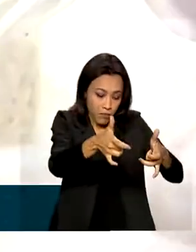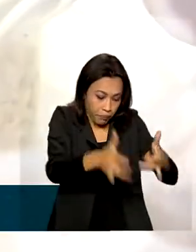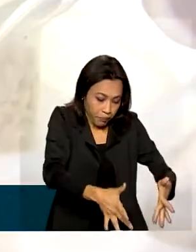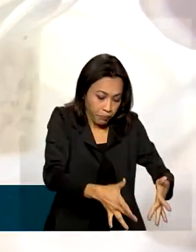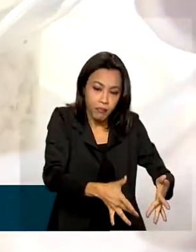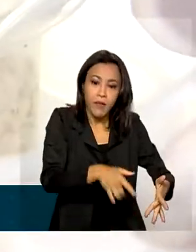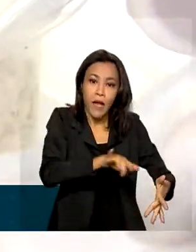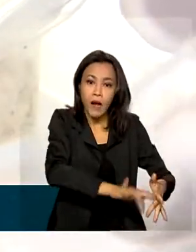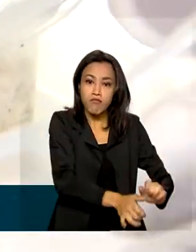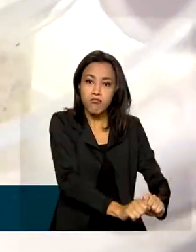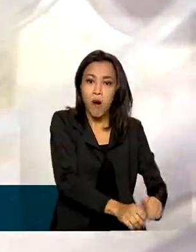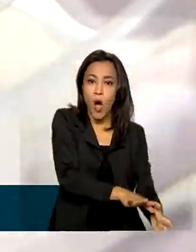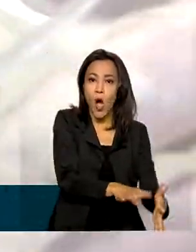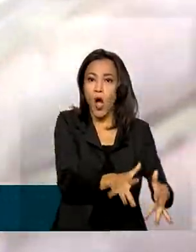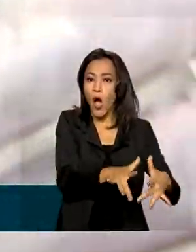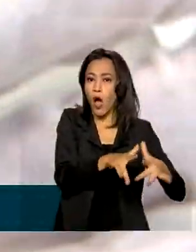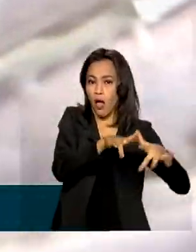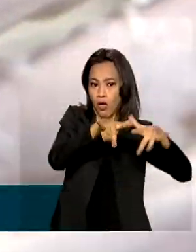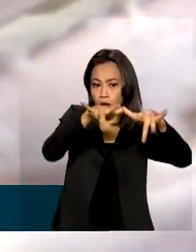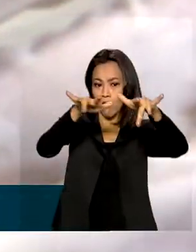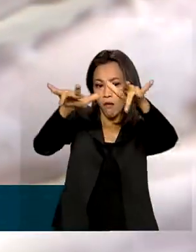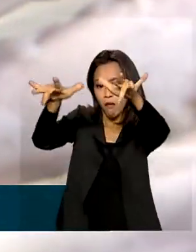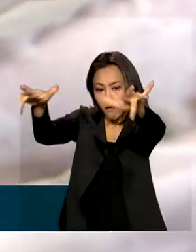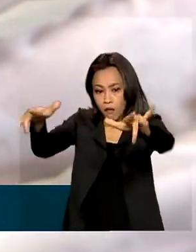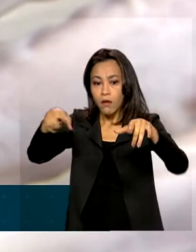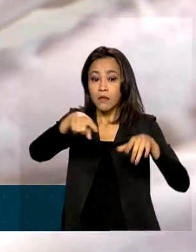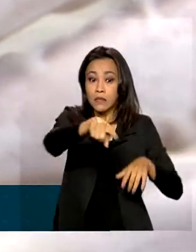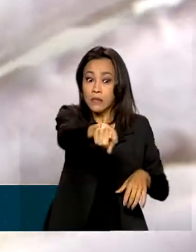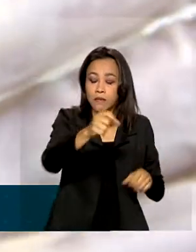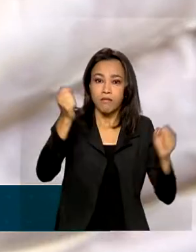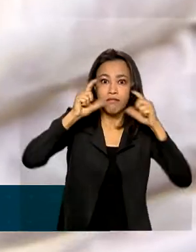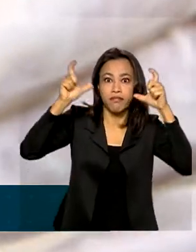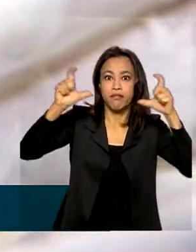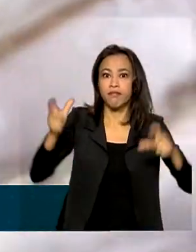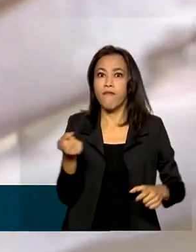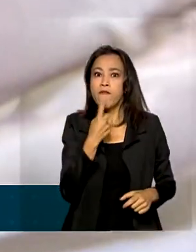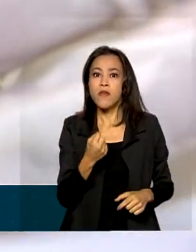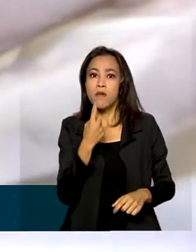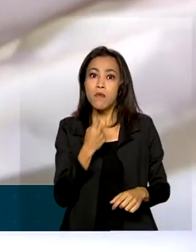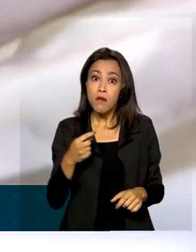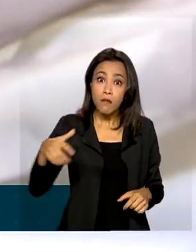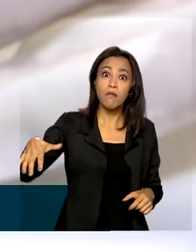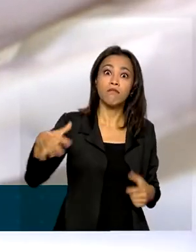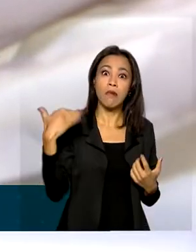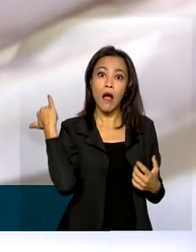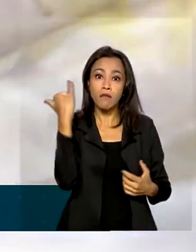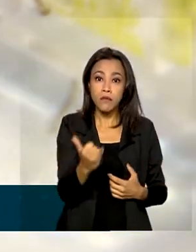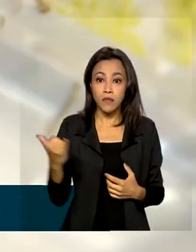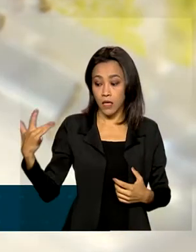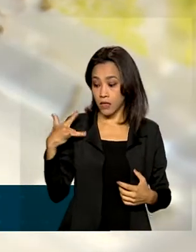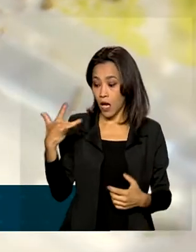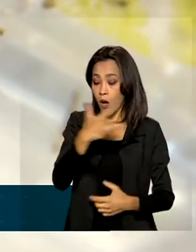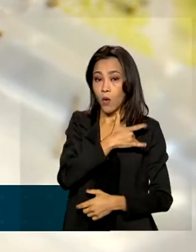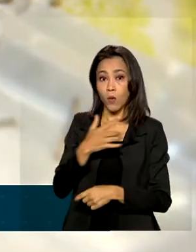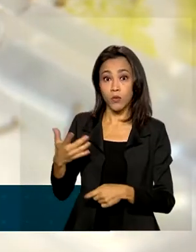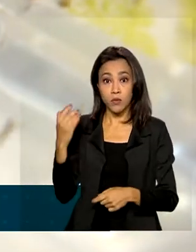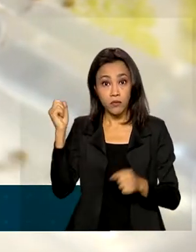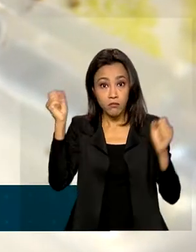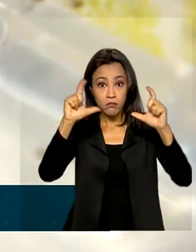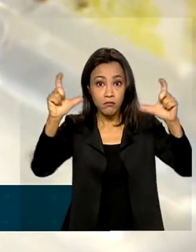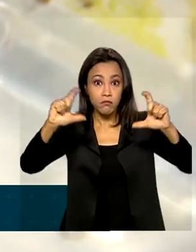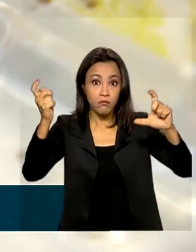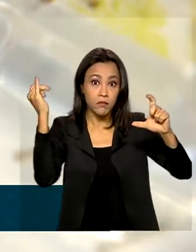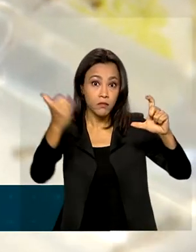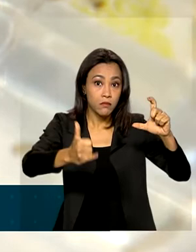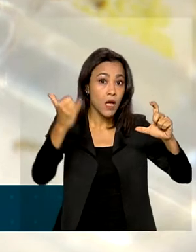A ocorrência do vírus em períodos de seca acendeu o sinal vermelho nos setores de saúde pública. E foi dado o alerta. É